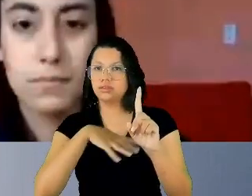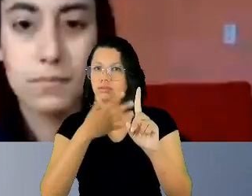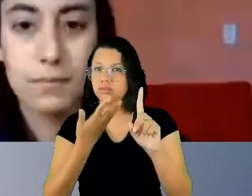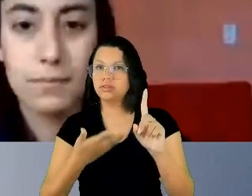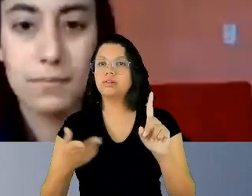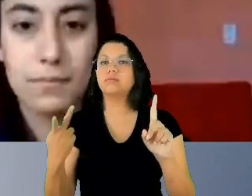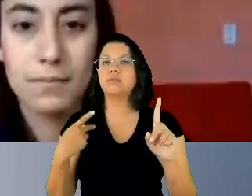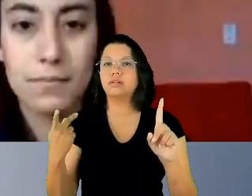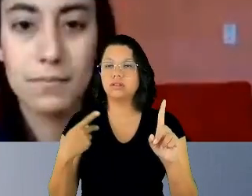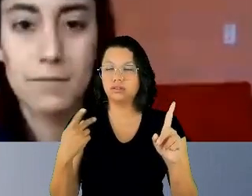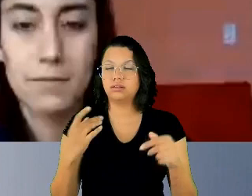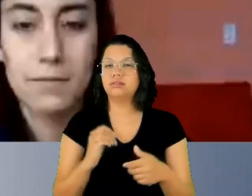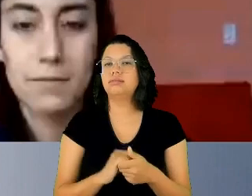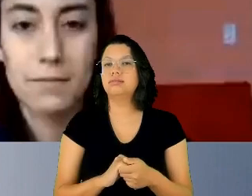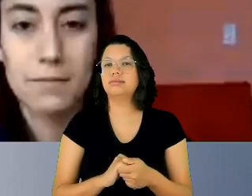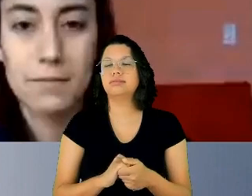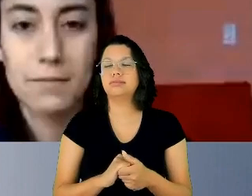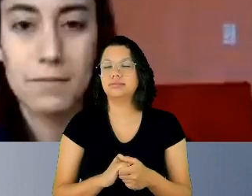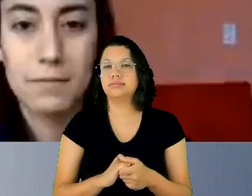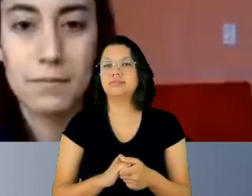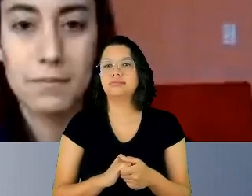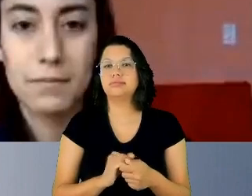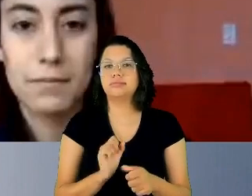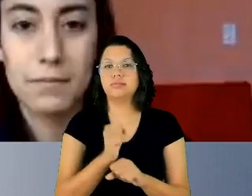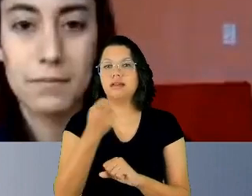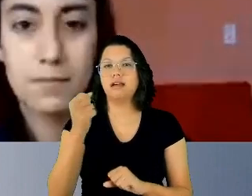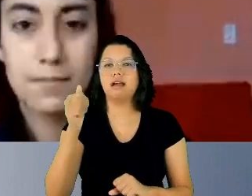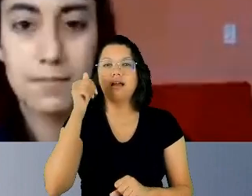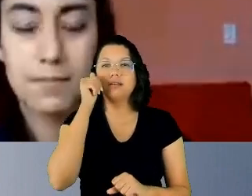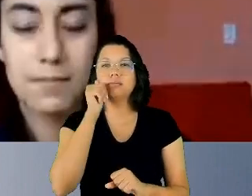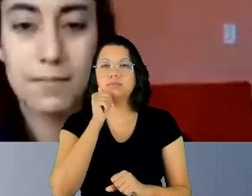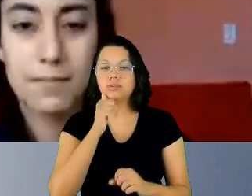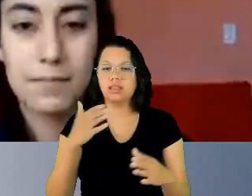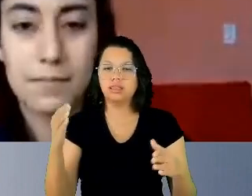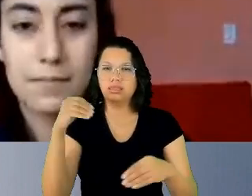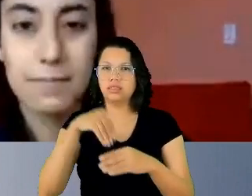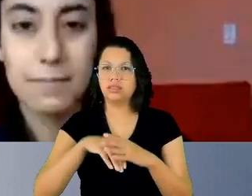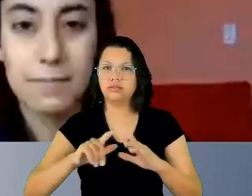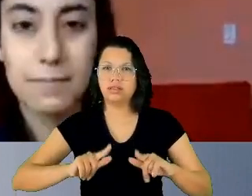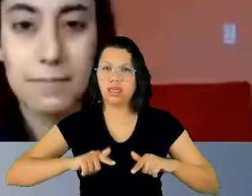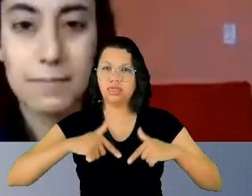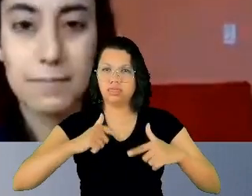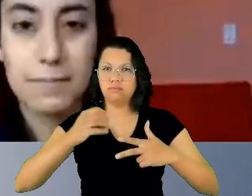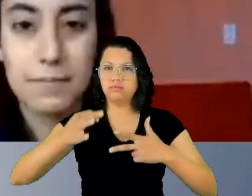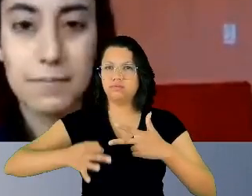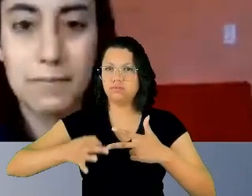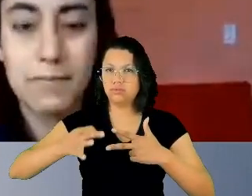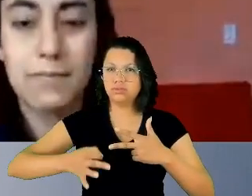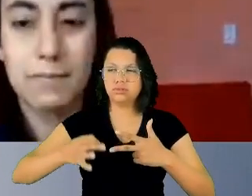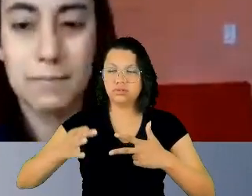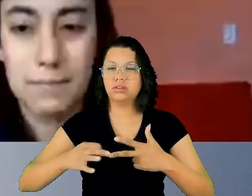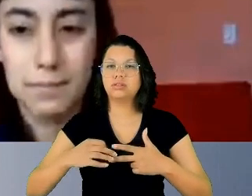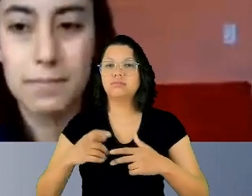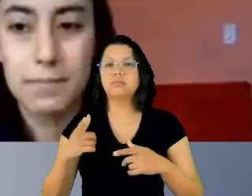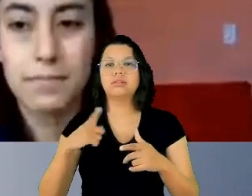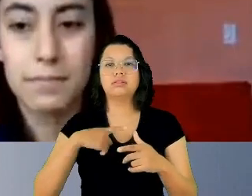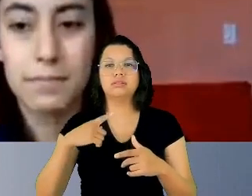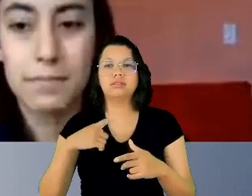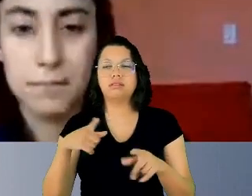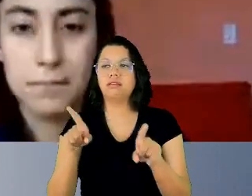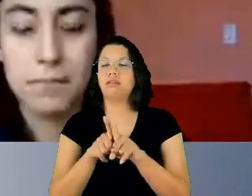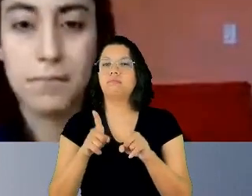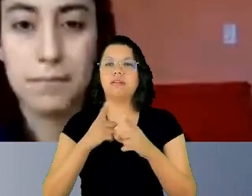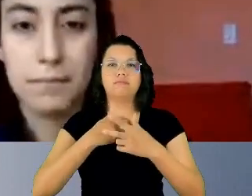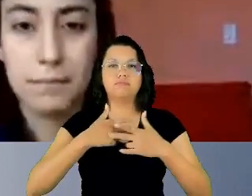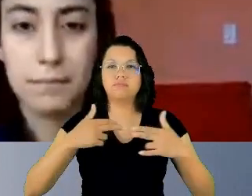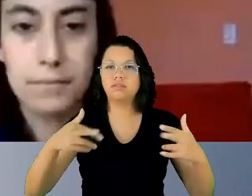grande ícone dessa luta dentro do judiciário e há outras tantas que têm feito no